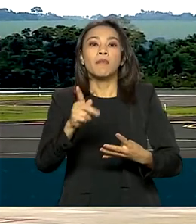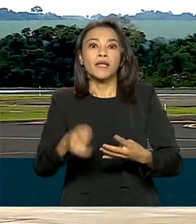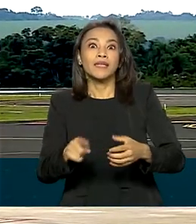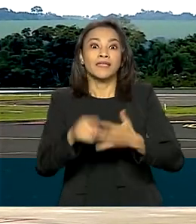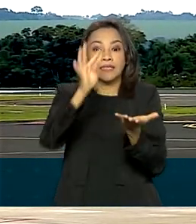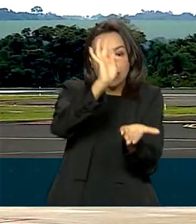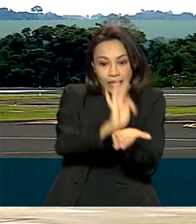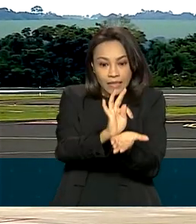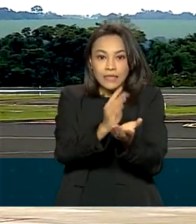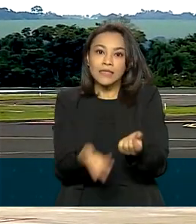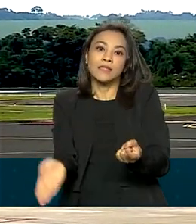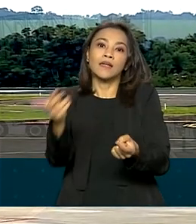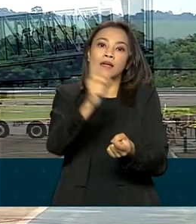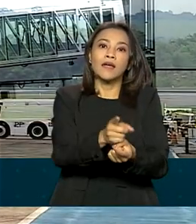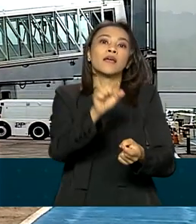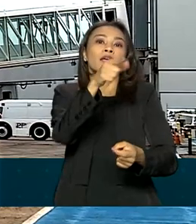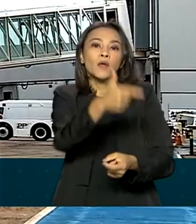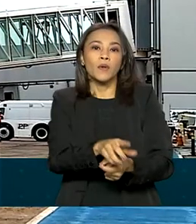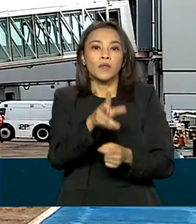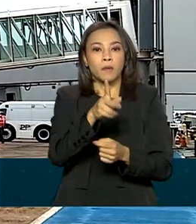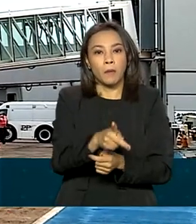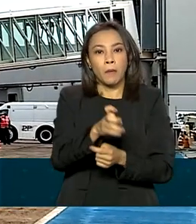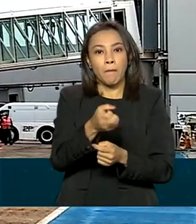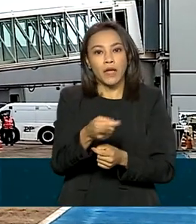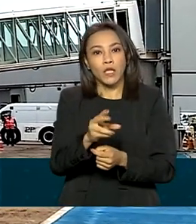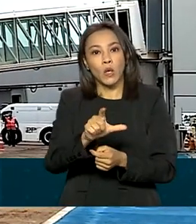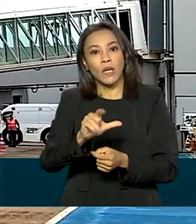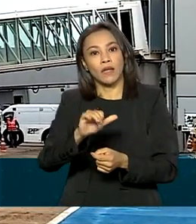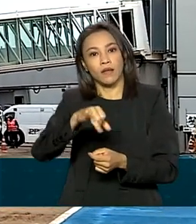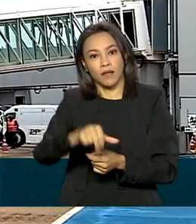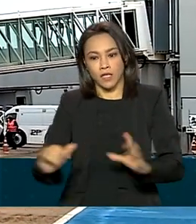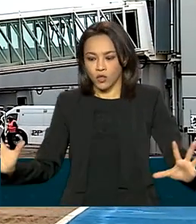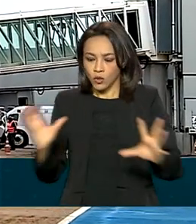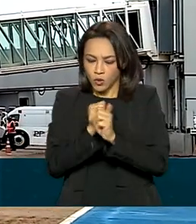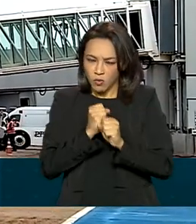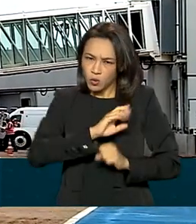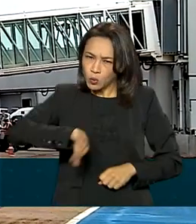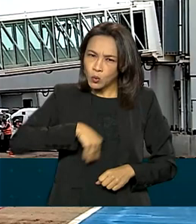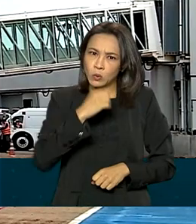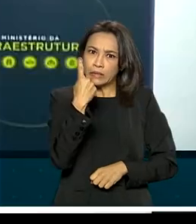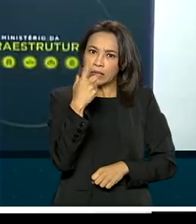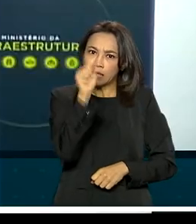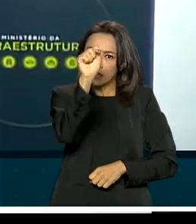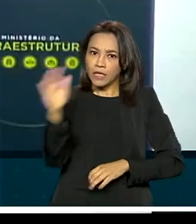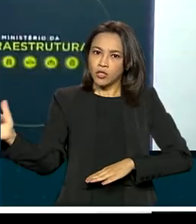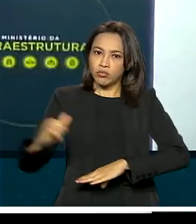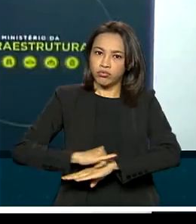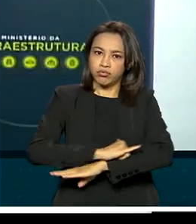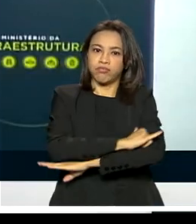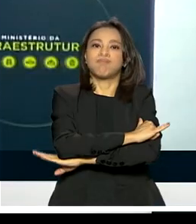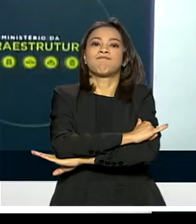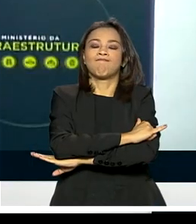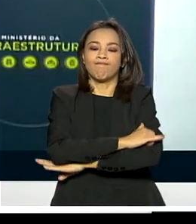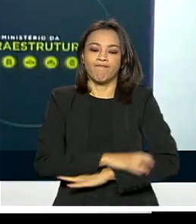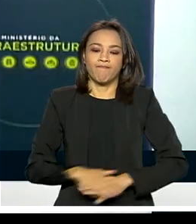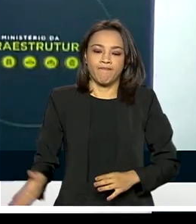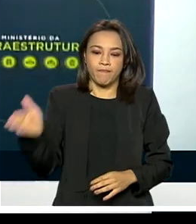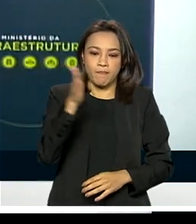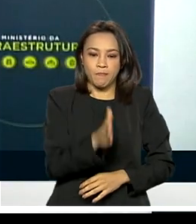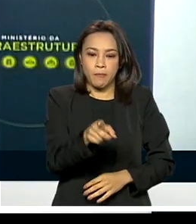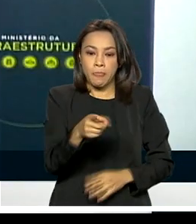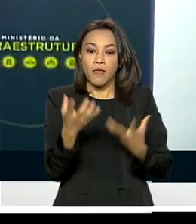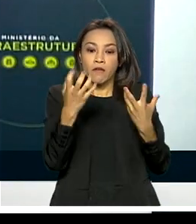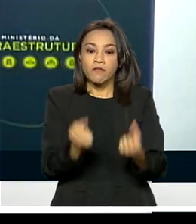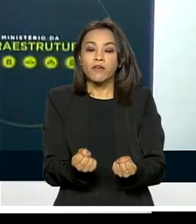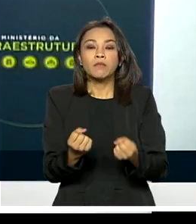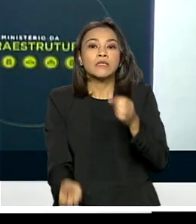Teresina e Petrolina, totalizando 17 terminais no país. A expectativa é de criarmos mais de 48